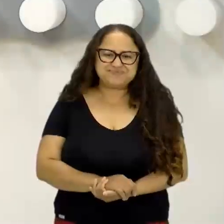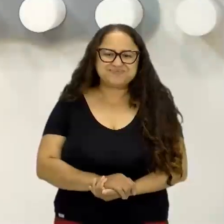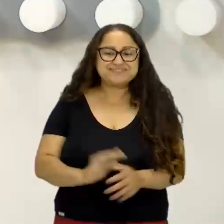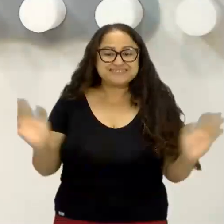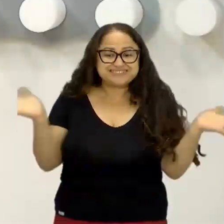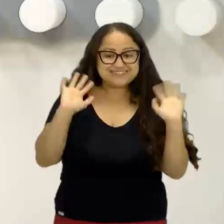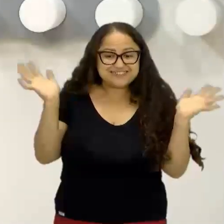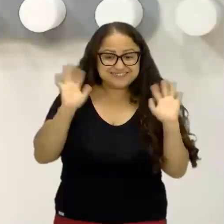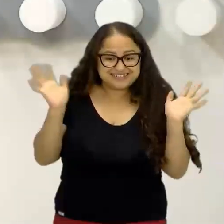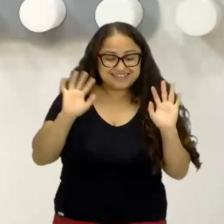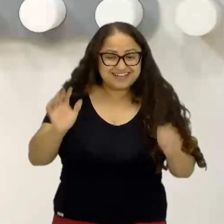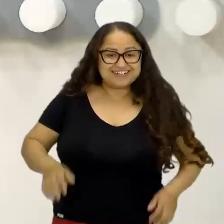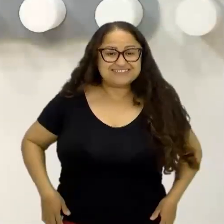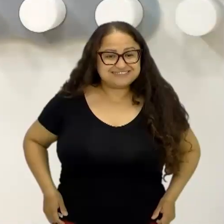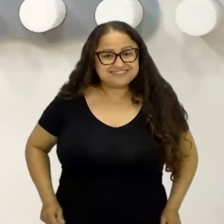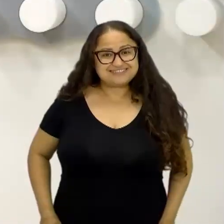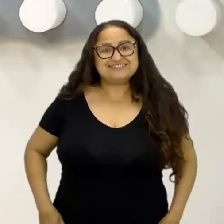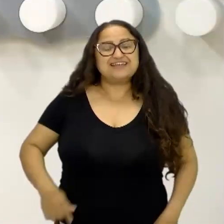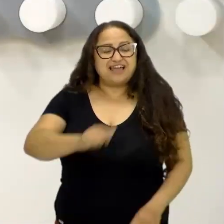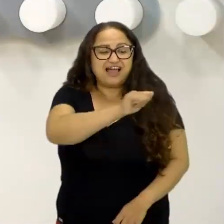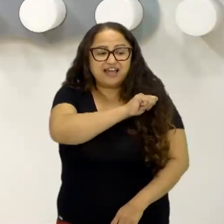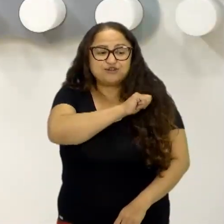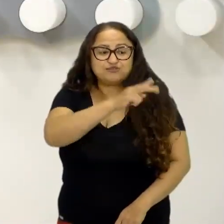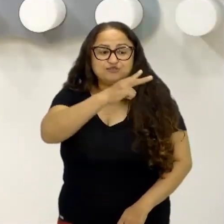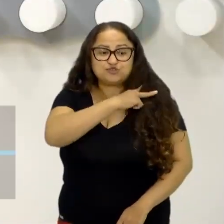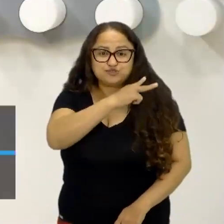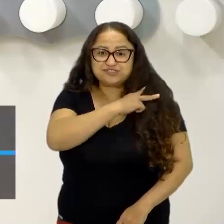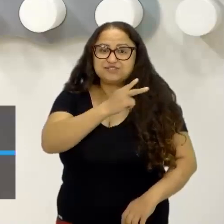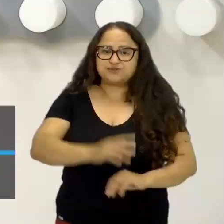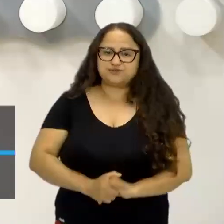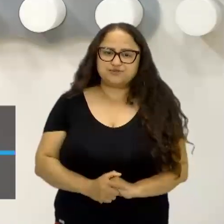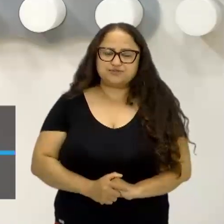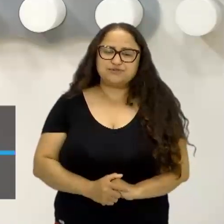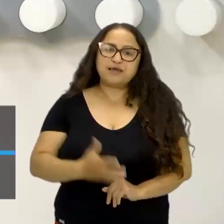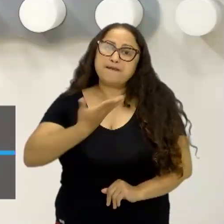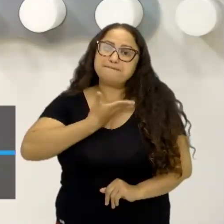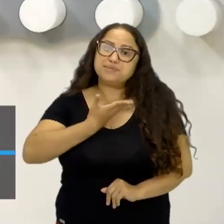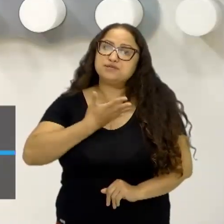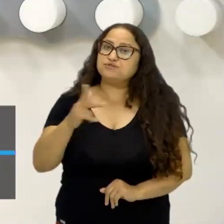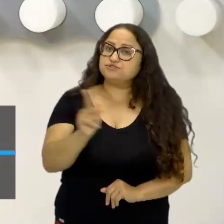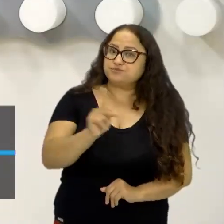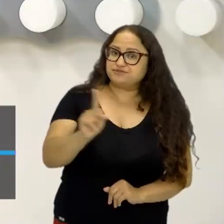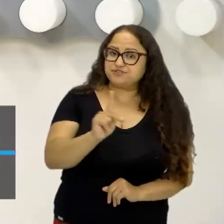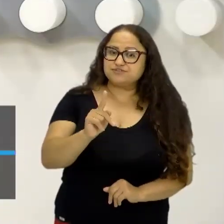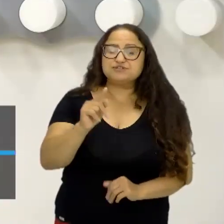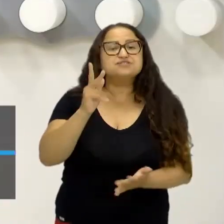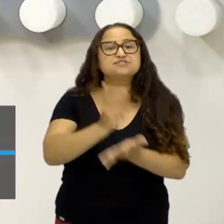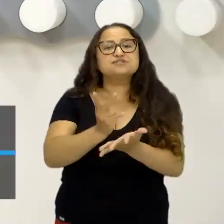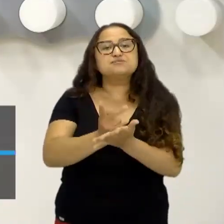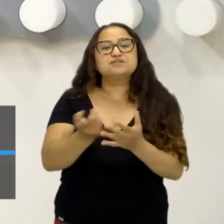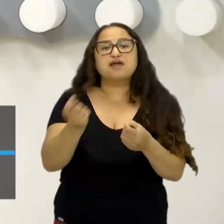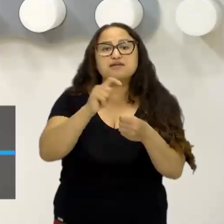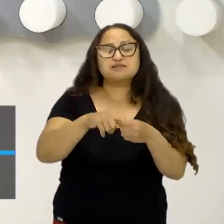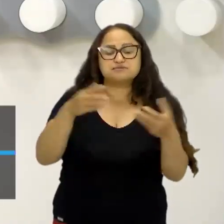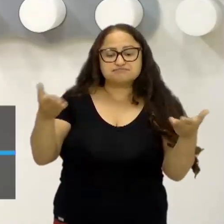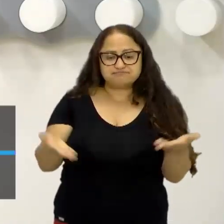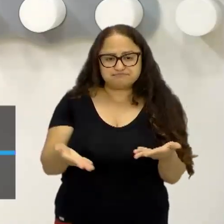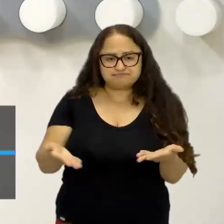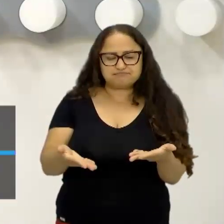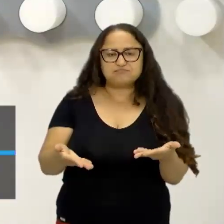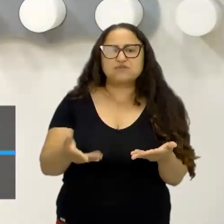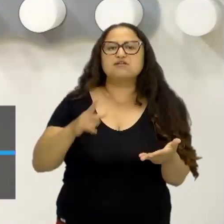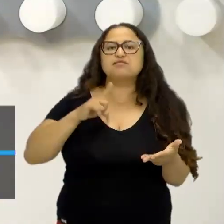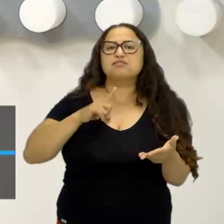Olá, estudantes da segunda série do Ensino Médio, colegas professores, nós estamos aqui de volta para mais uma aula de